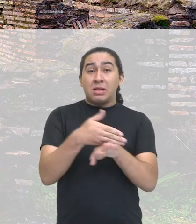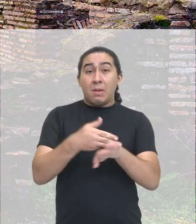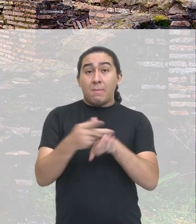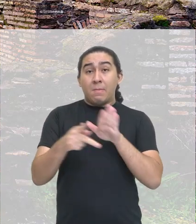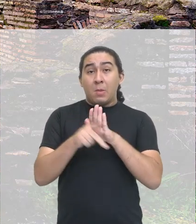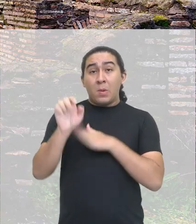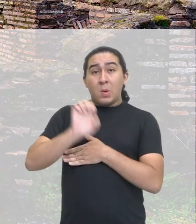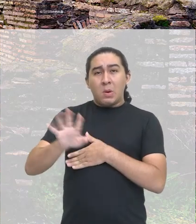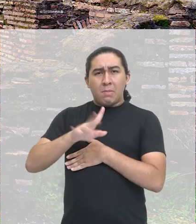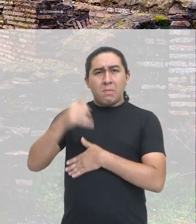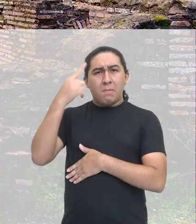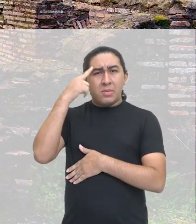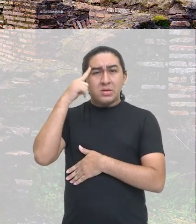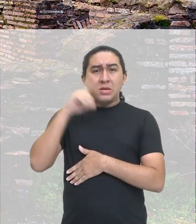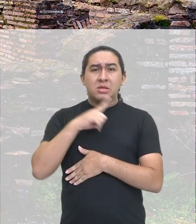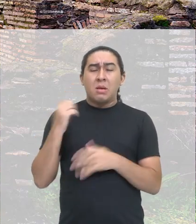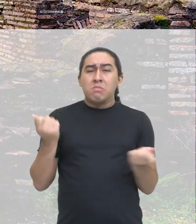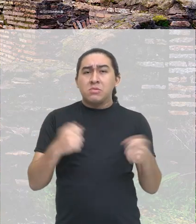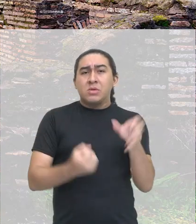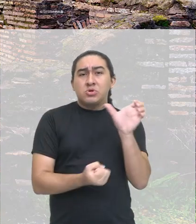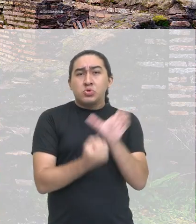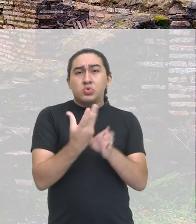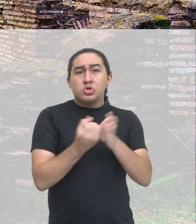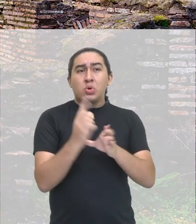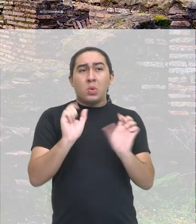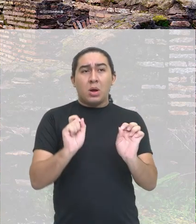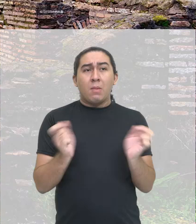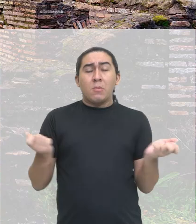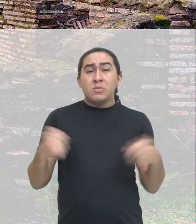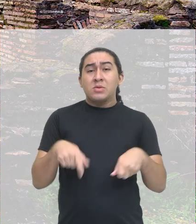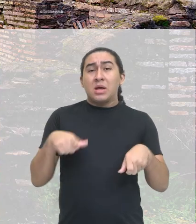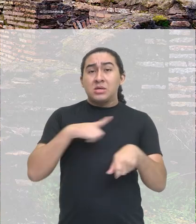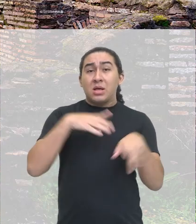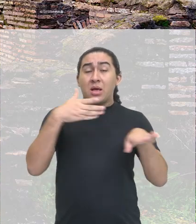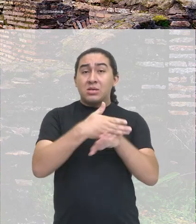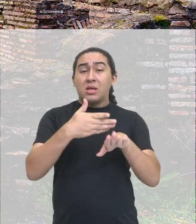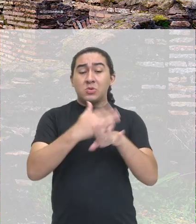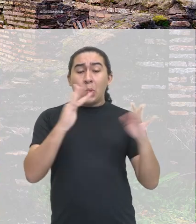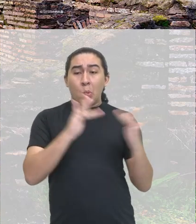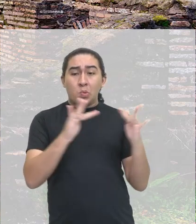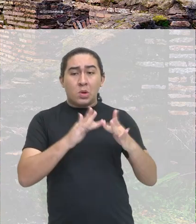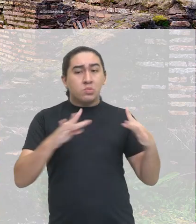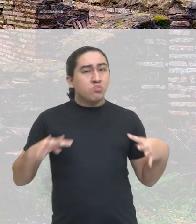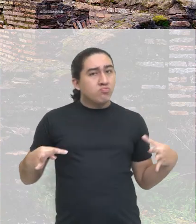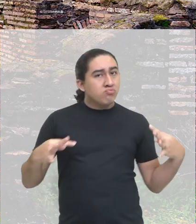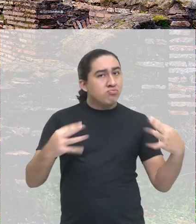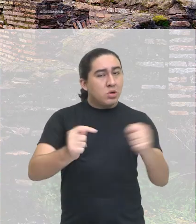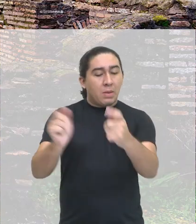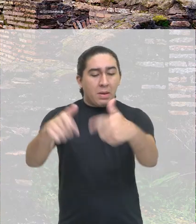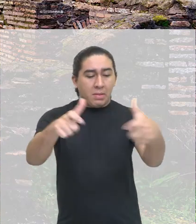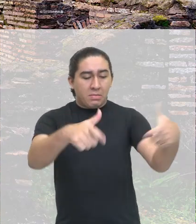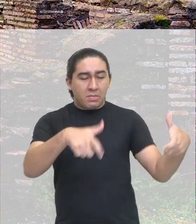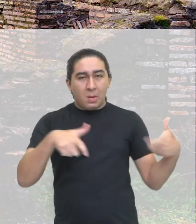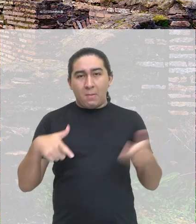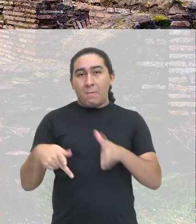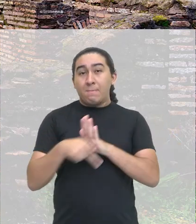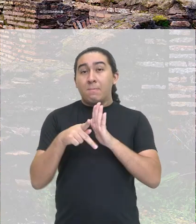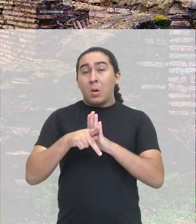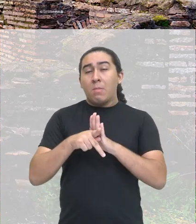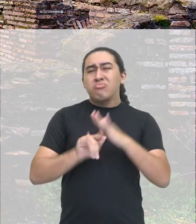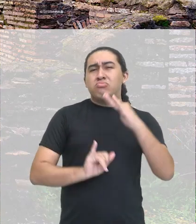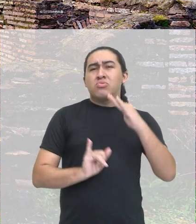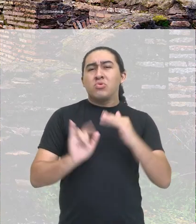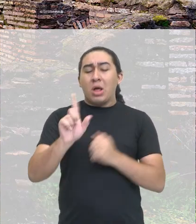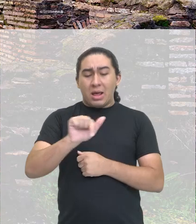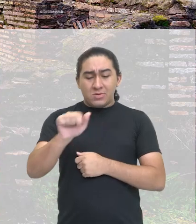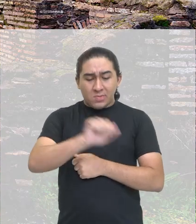criar formas de acesso para se chegar em todas as províncias desse Império, tá bom? O que é uma